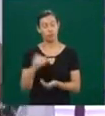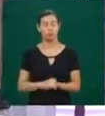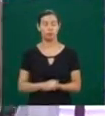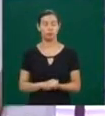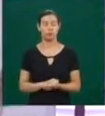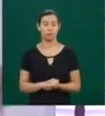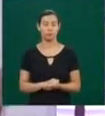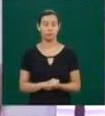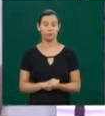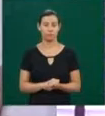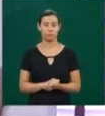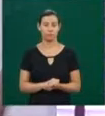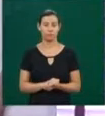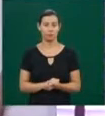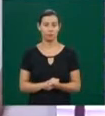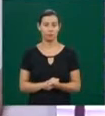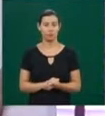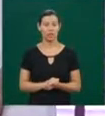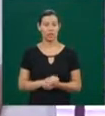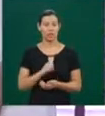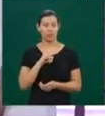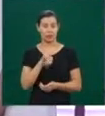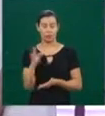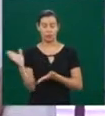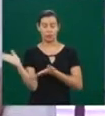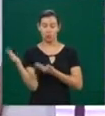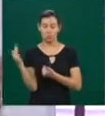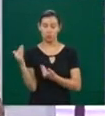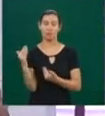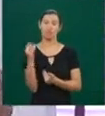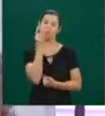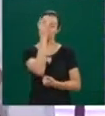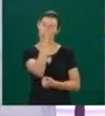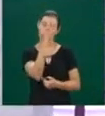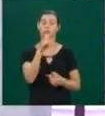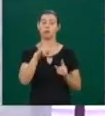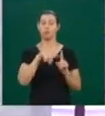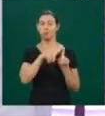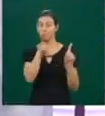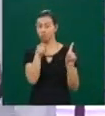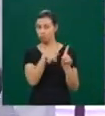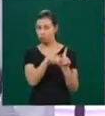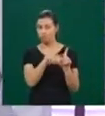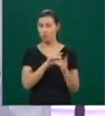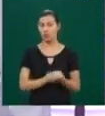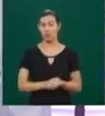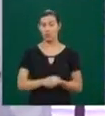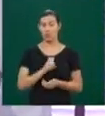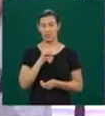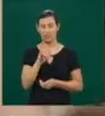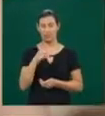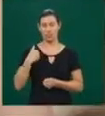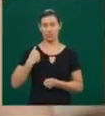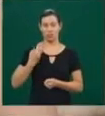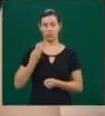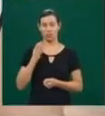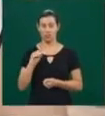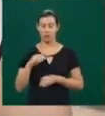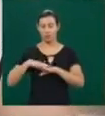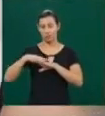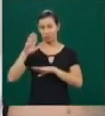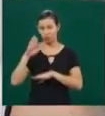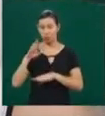vai nos dar essa taxa de gravidez maior do que em relação ao óvulo mais envelhecido. Essa